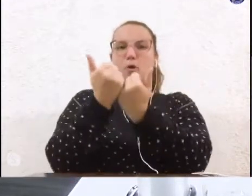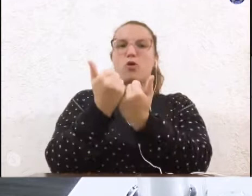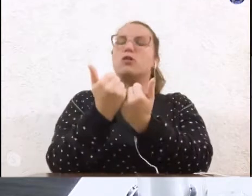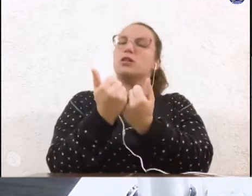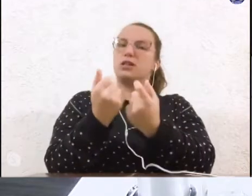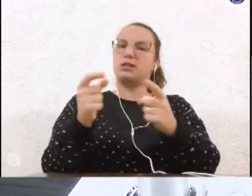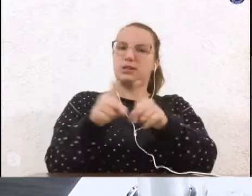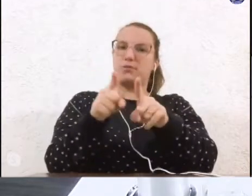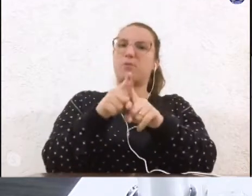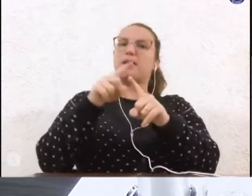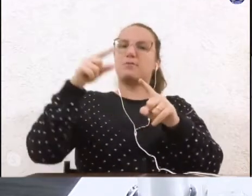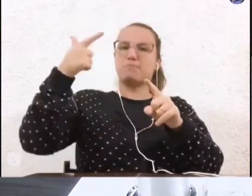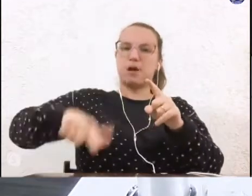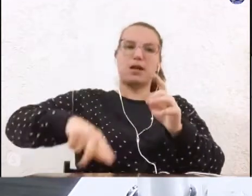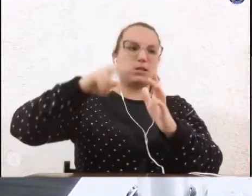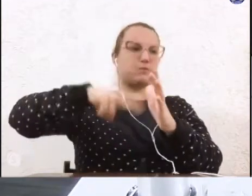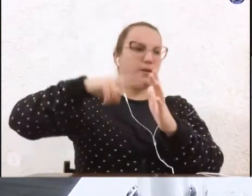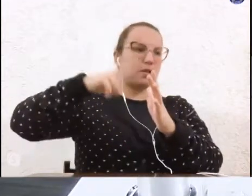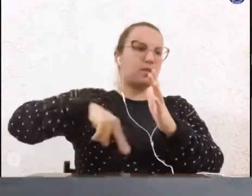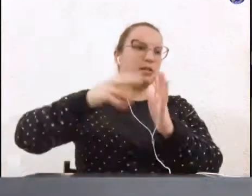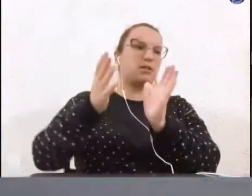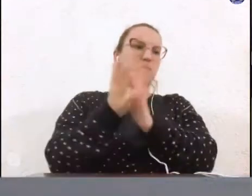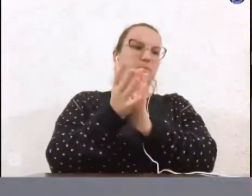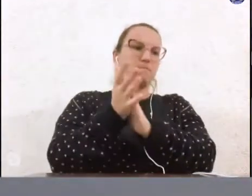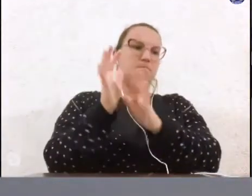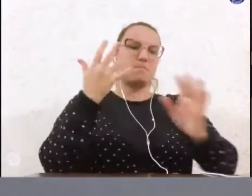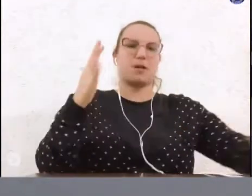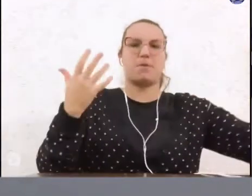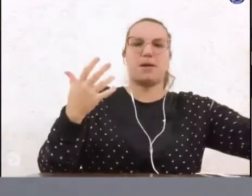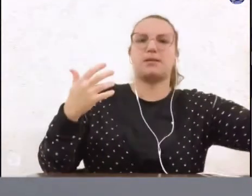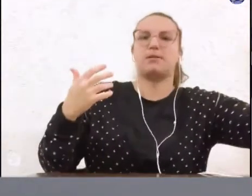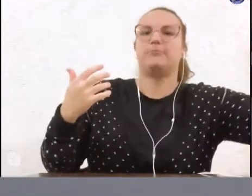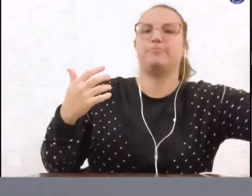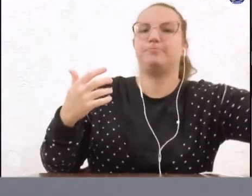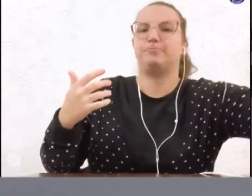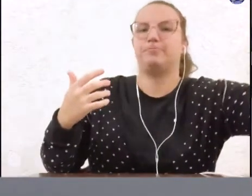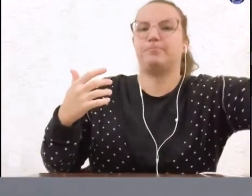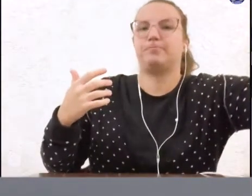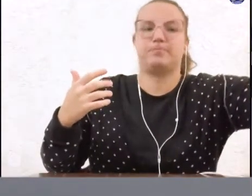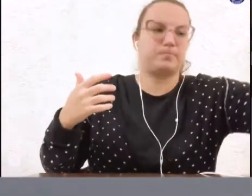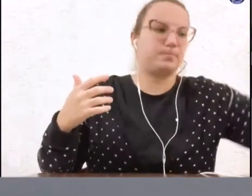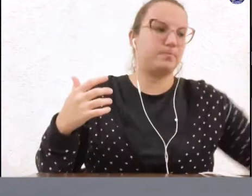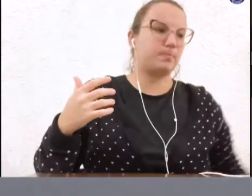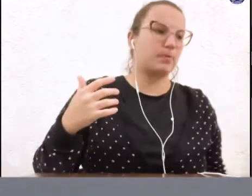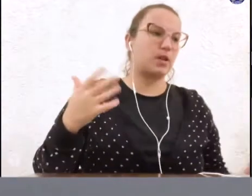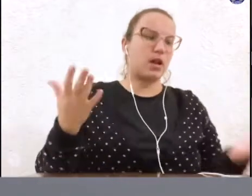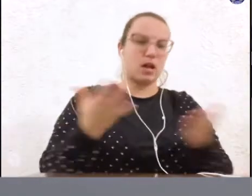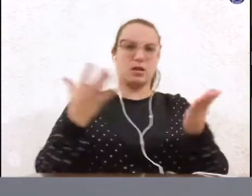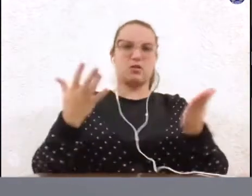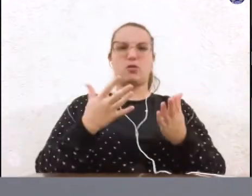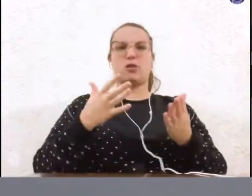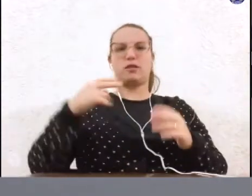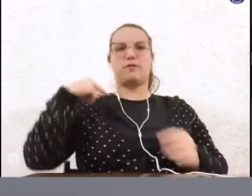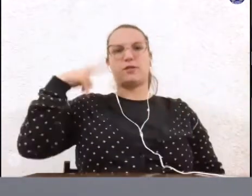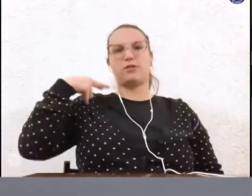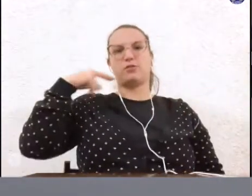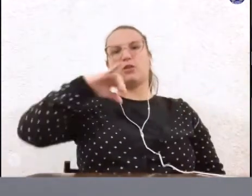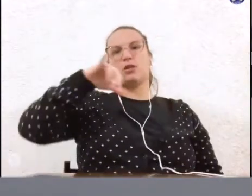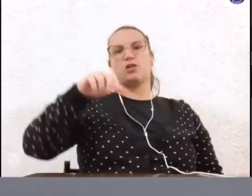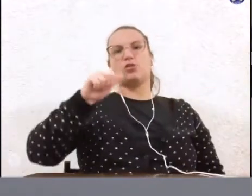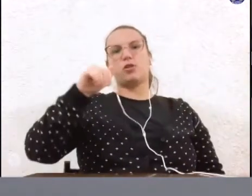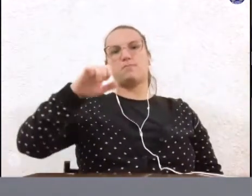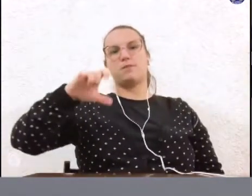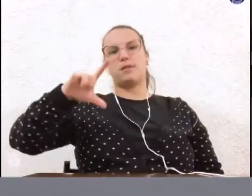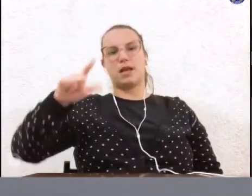que serão lidas sobre os idosos. Parabéns. Consulto a autora da matéria, a vereadora Jamila. Muito obrigada, vereador Paulo